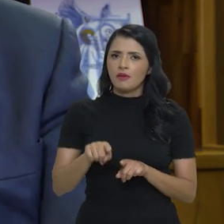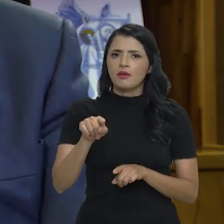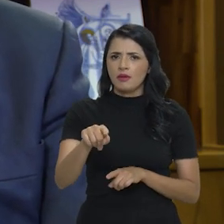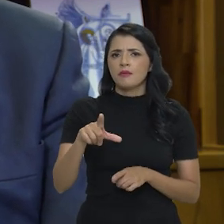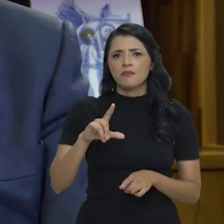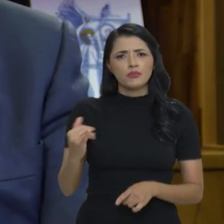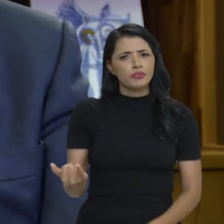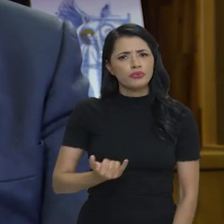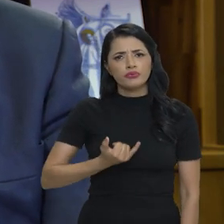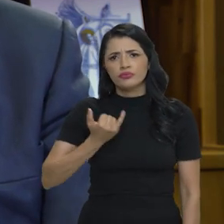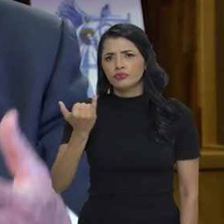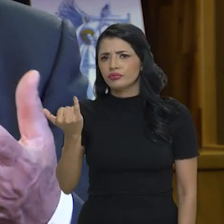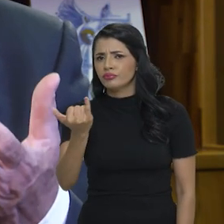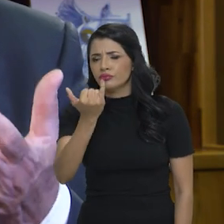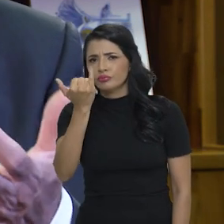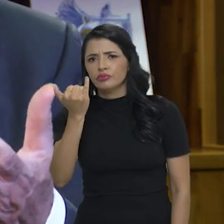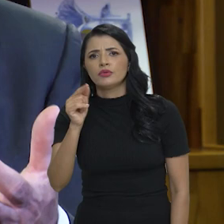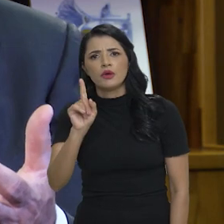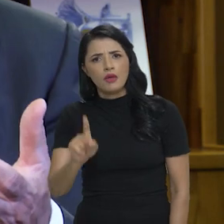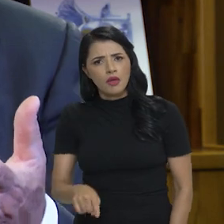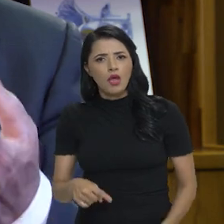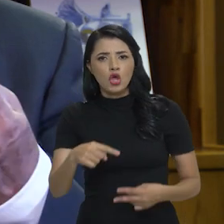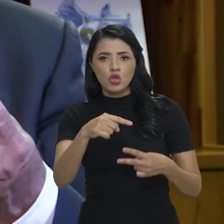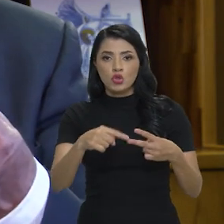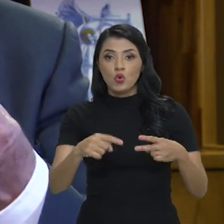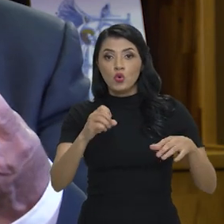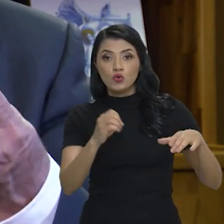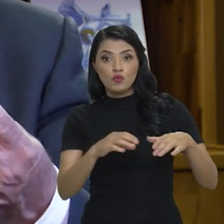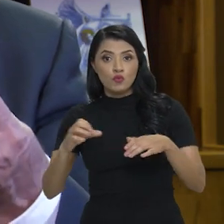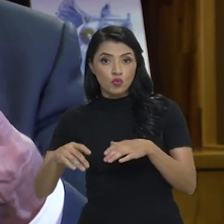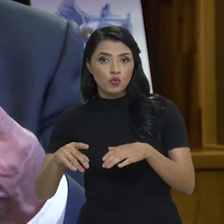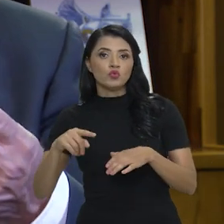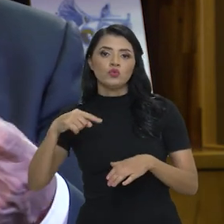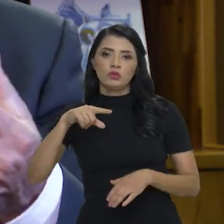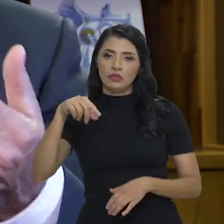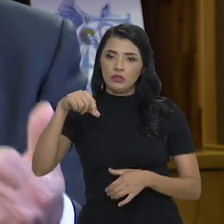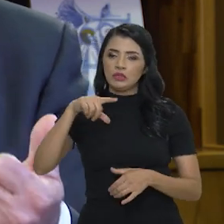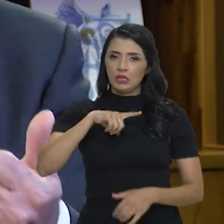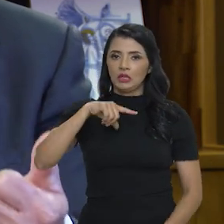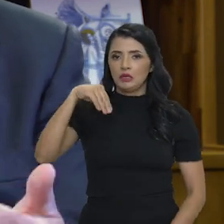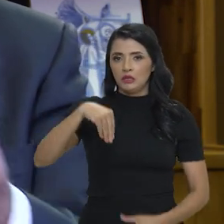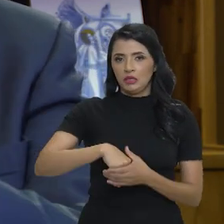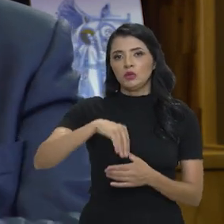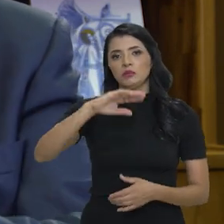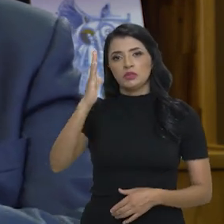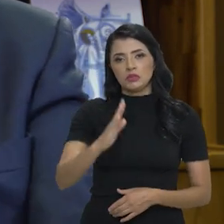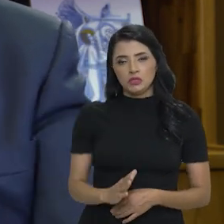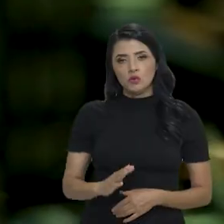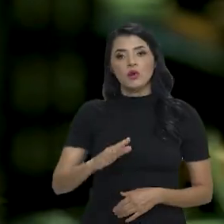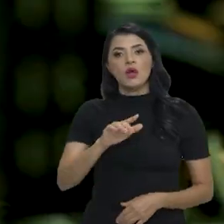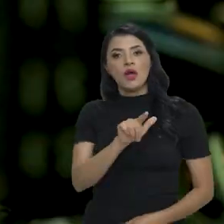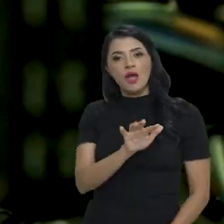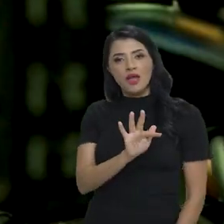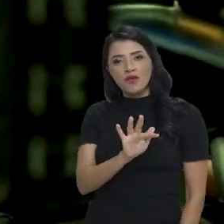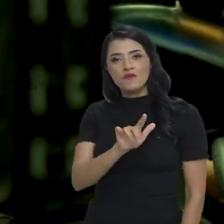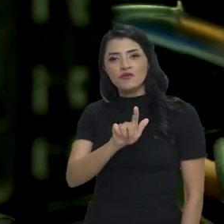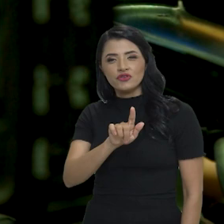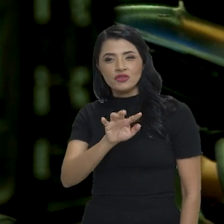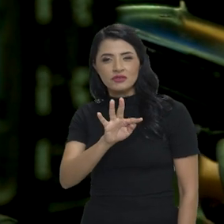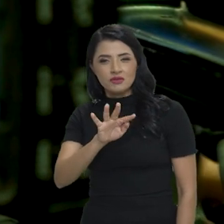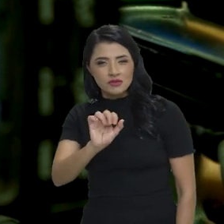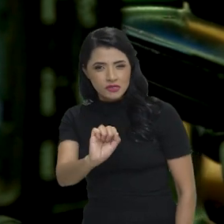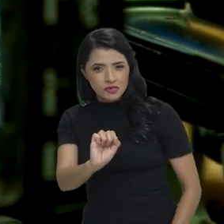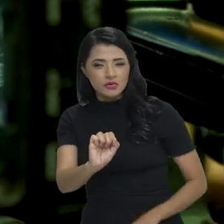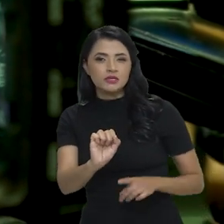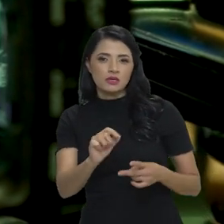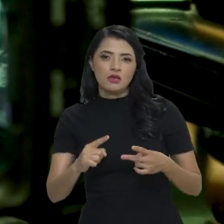é muito importante dois fundos públicos que existem no Brasil, o fundo de garantia e o FAT, que são os fundos